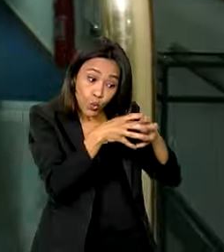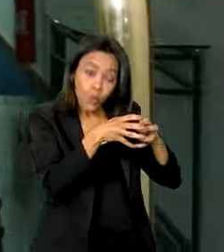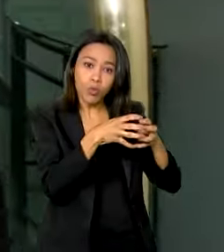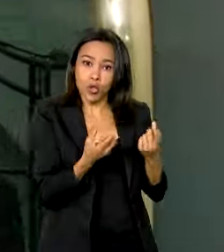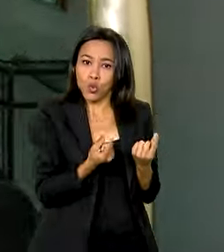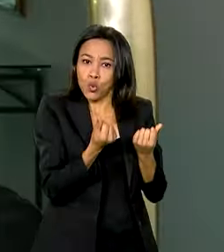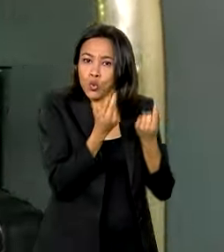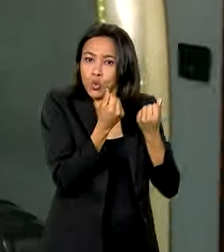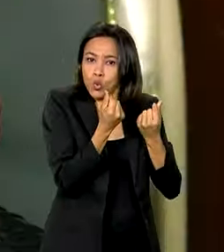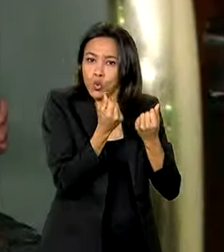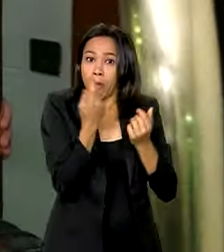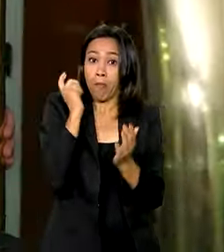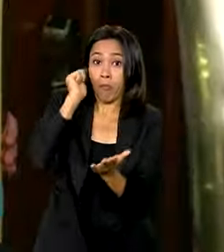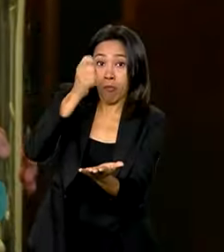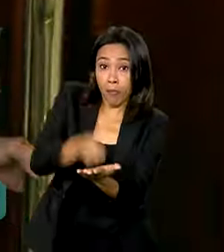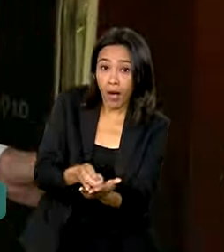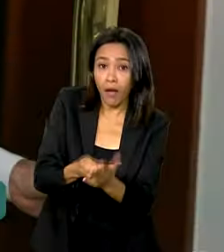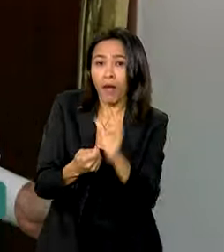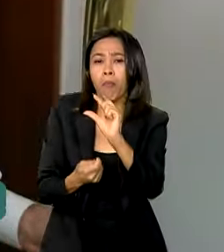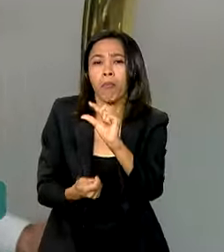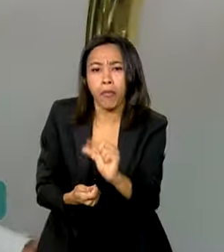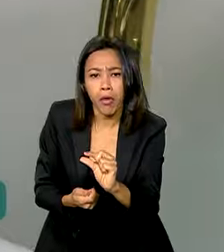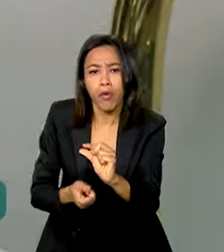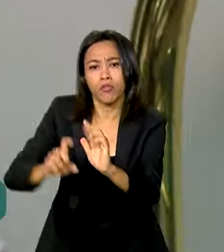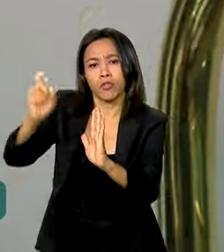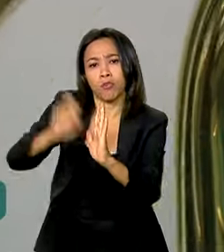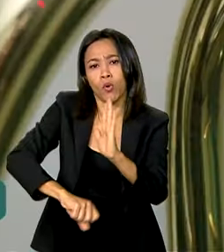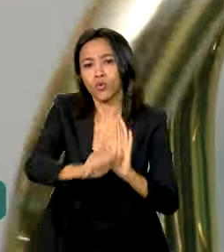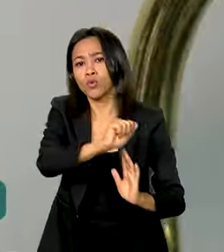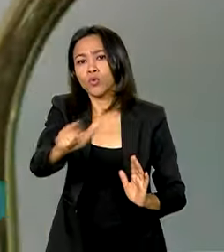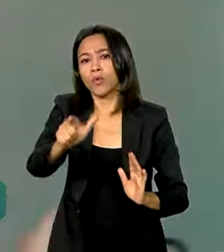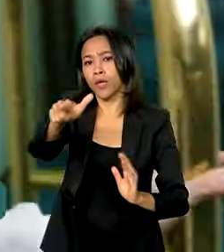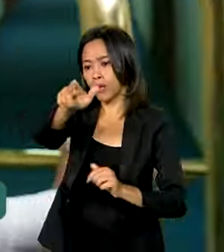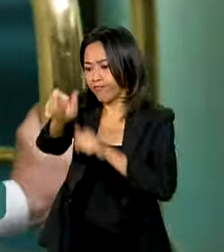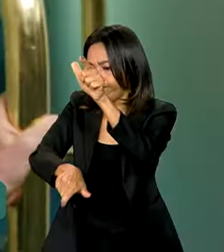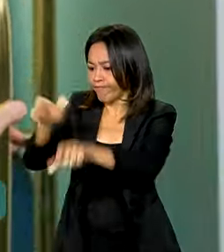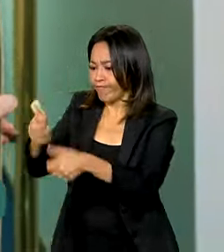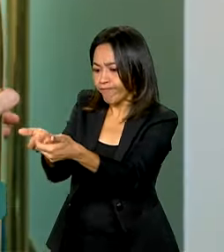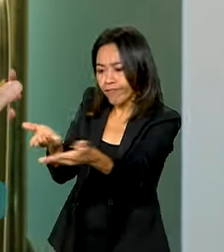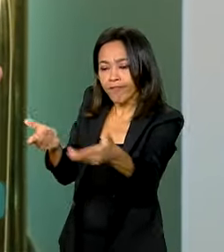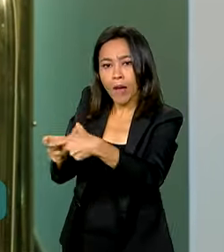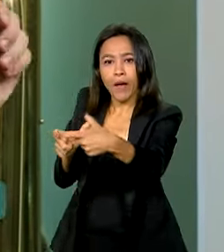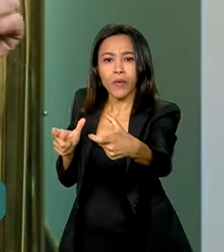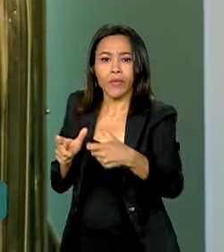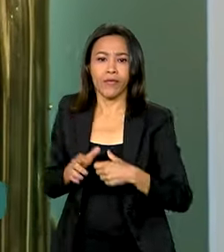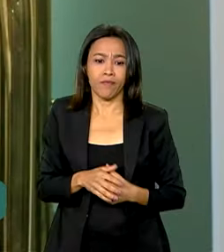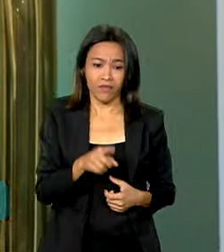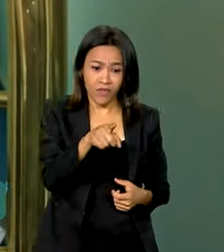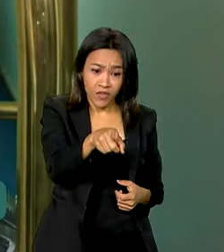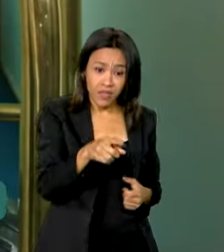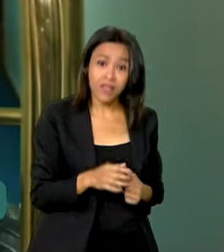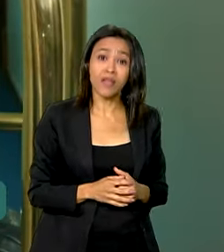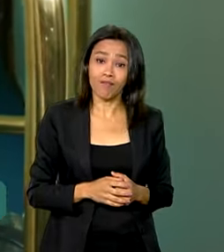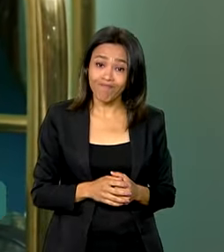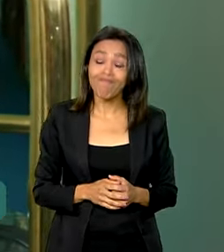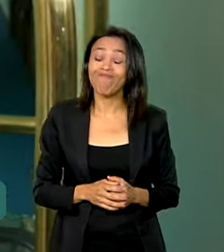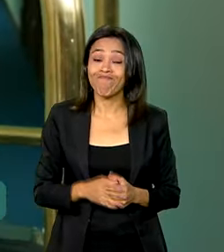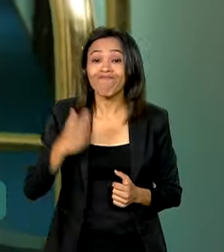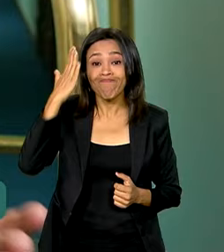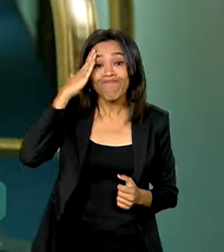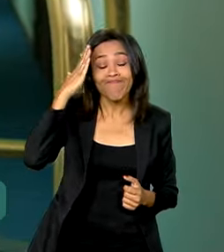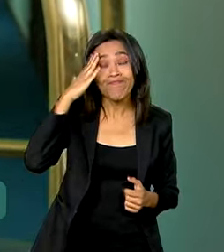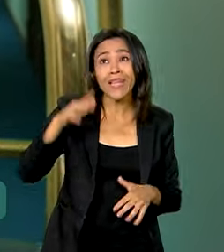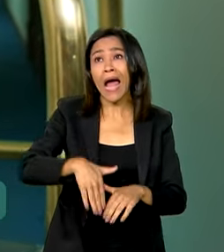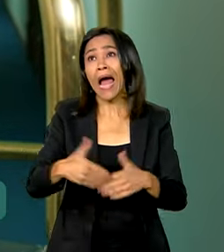a pagar proporcionalmente menos tributos que os demais. Desanimado, você é categórico. Ah,